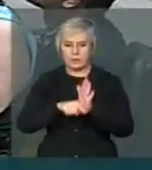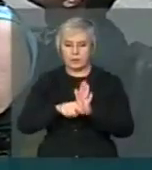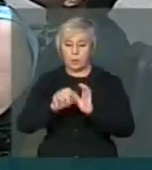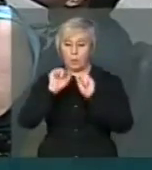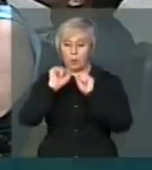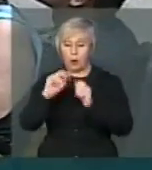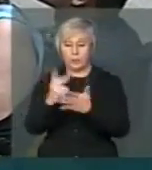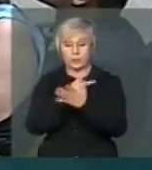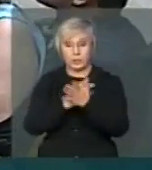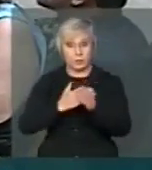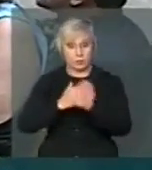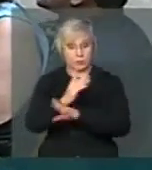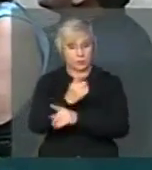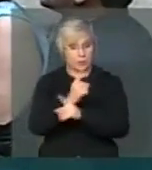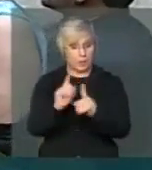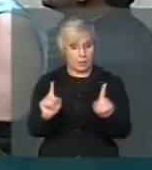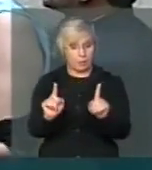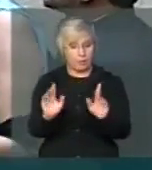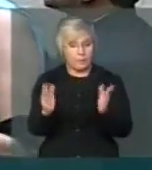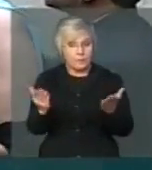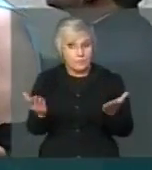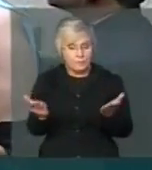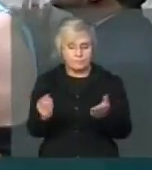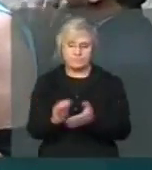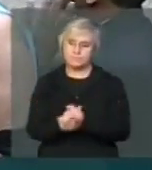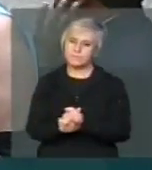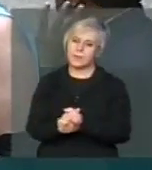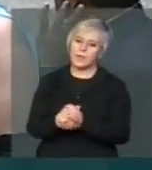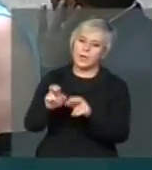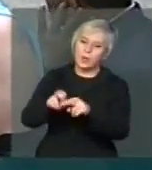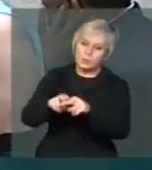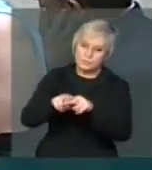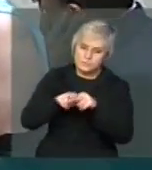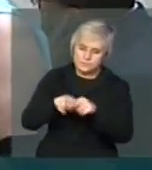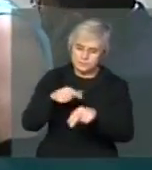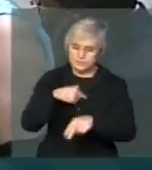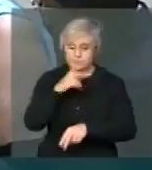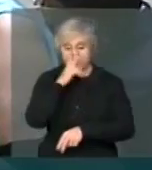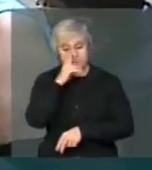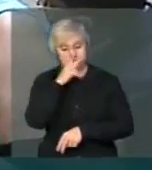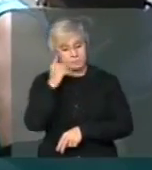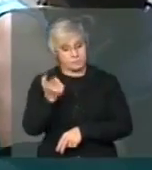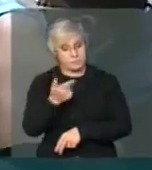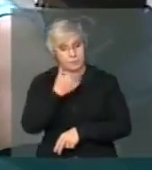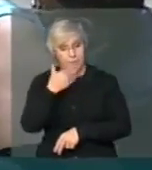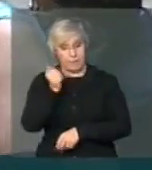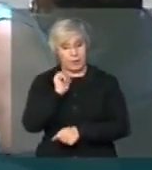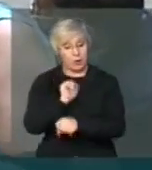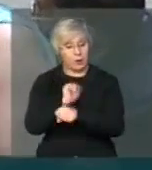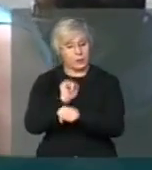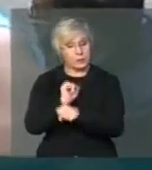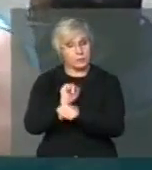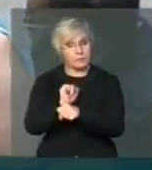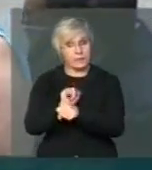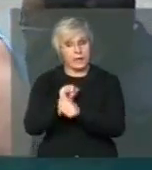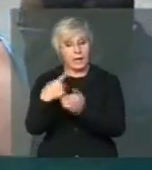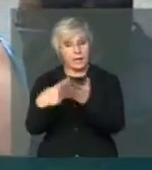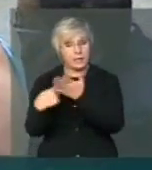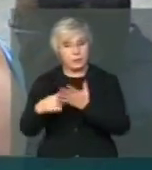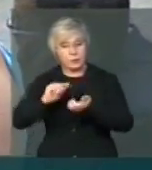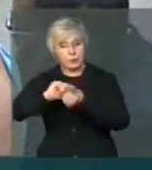aprovada não aumenta? Pois é, por isso mesmo que nós achamos mais prudente partir para o caminho da negociação,